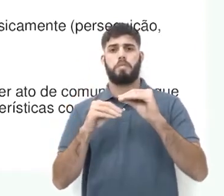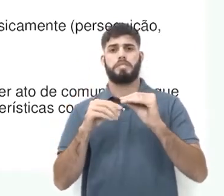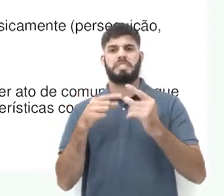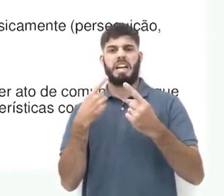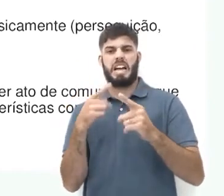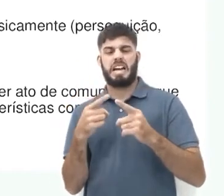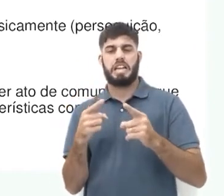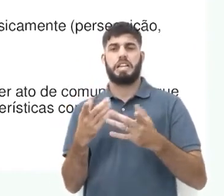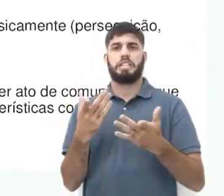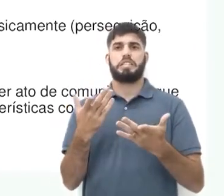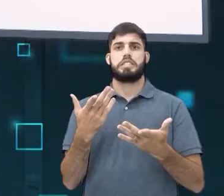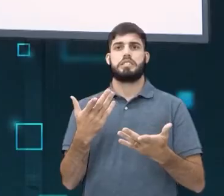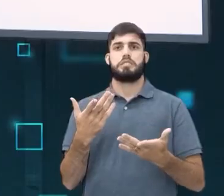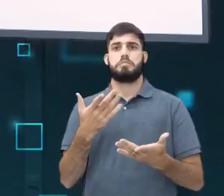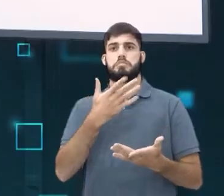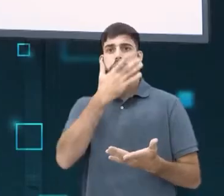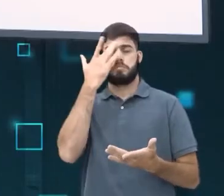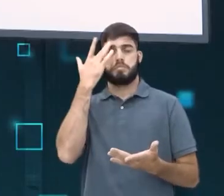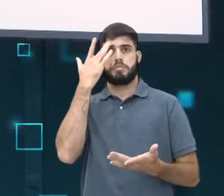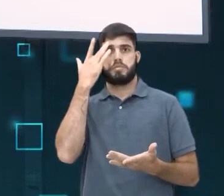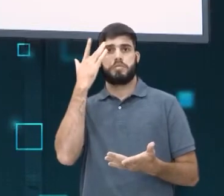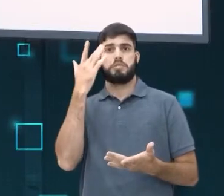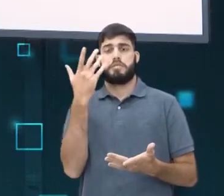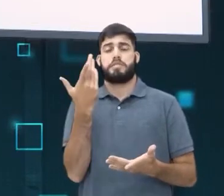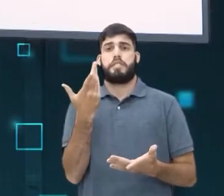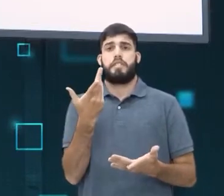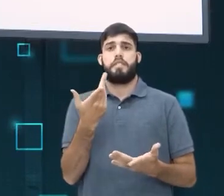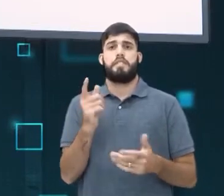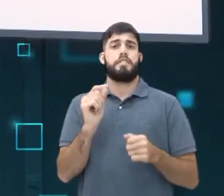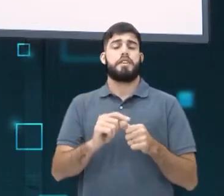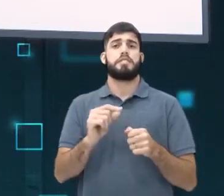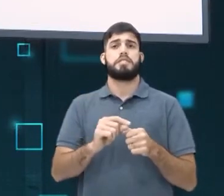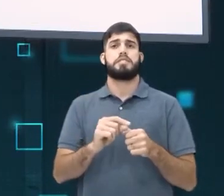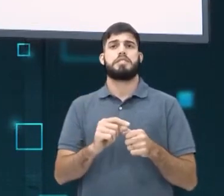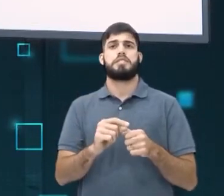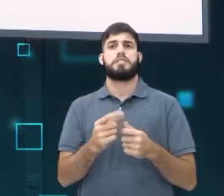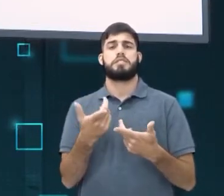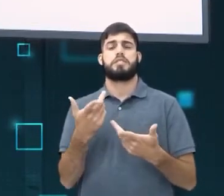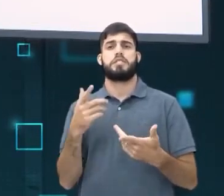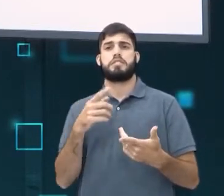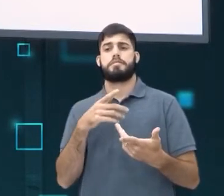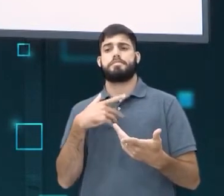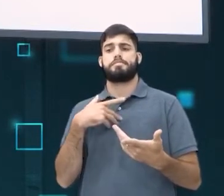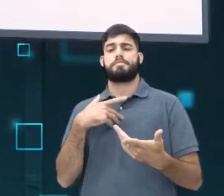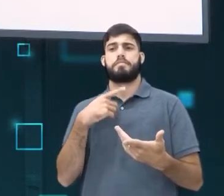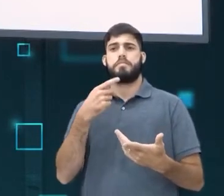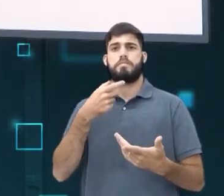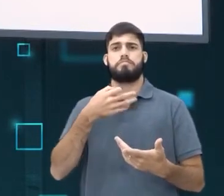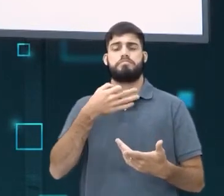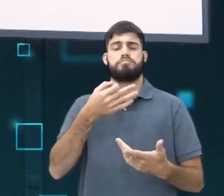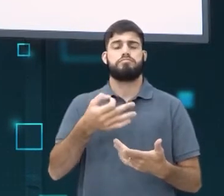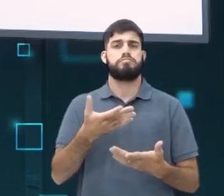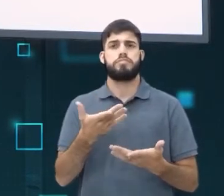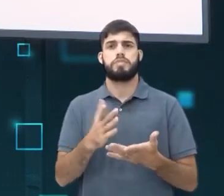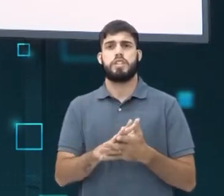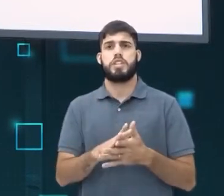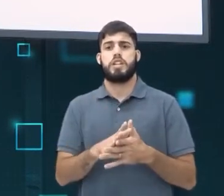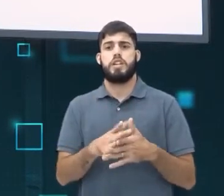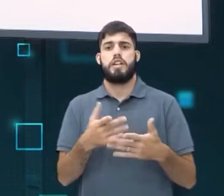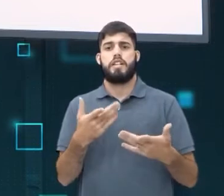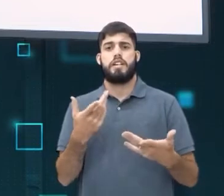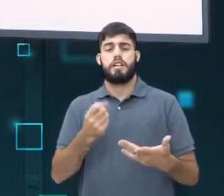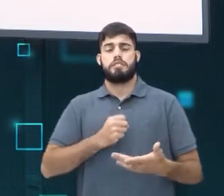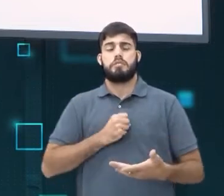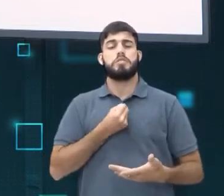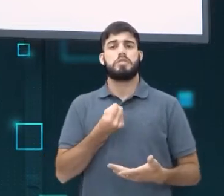sem muito critério. São pessoas sem filtro que fazem críticas, que atacam, que tem um discurso de ódio